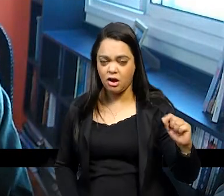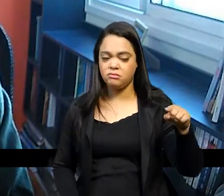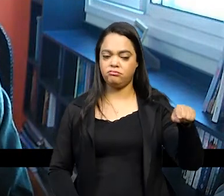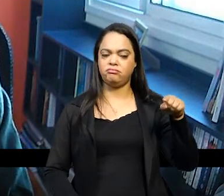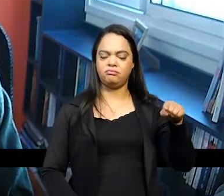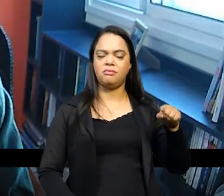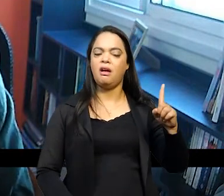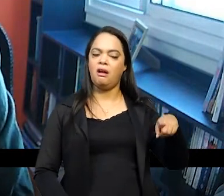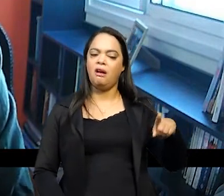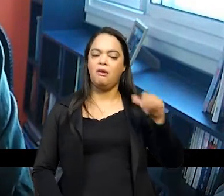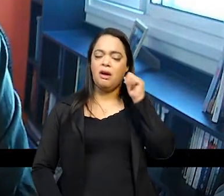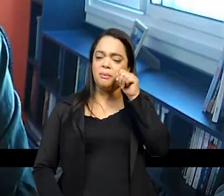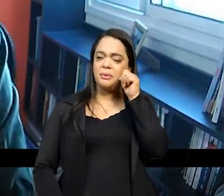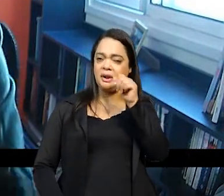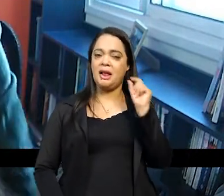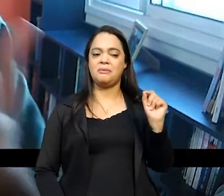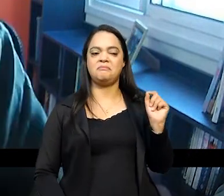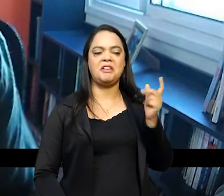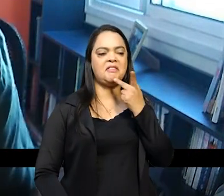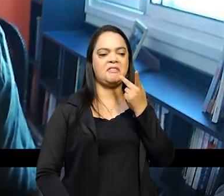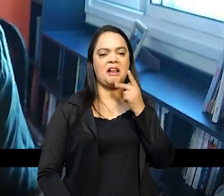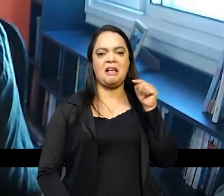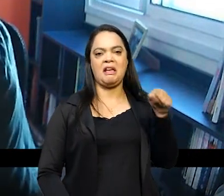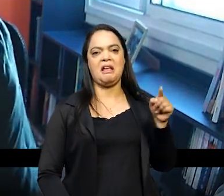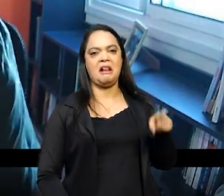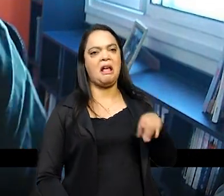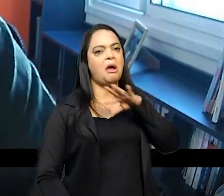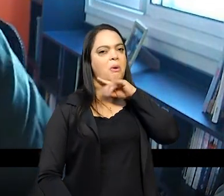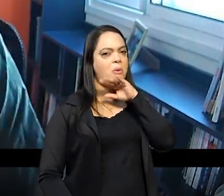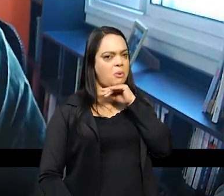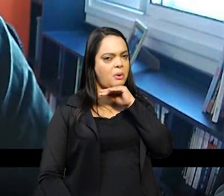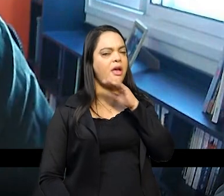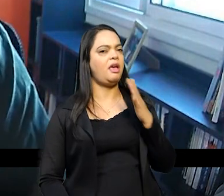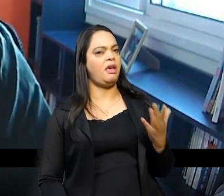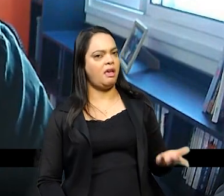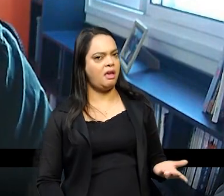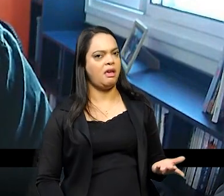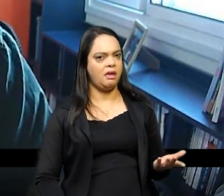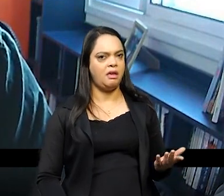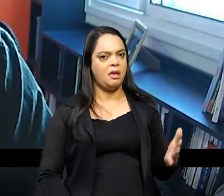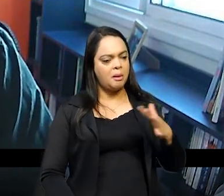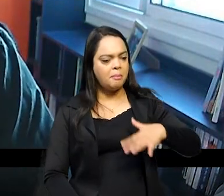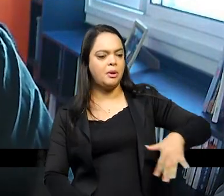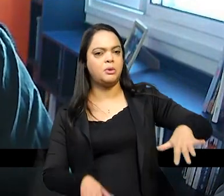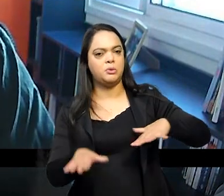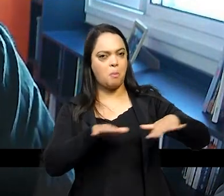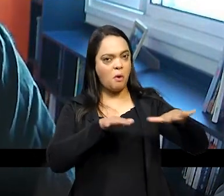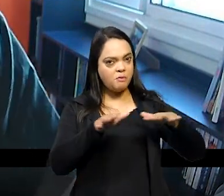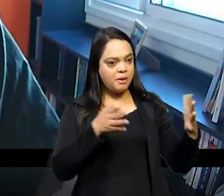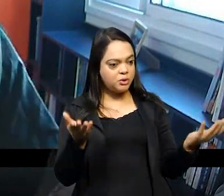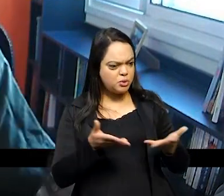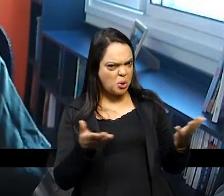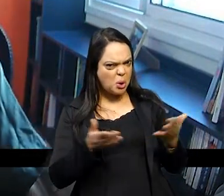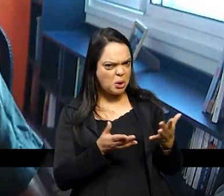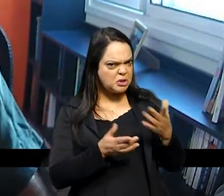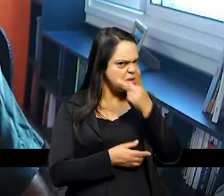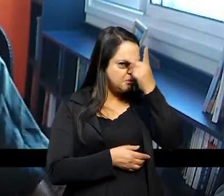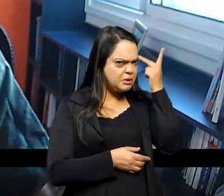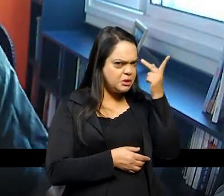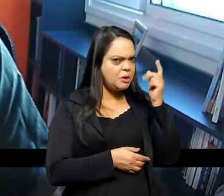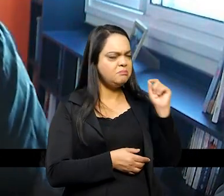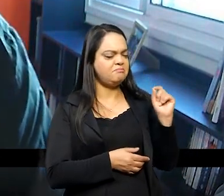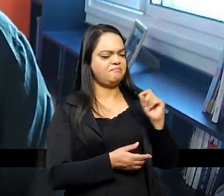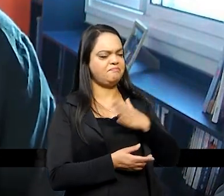instrumentalizada como uma figura abominável pelos movimentos sociais atuais ou ela pode ser